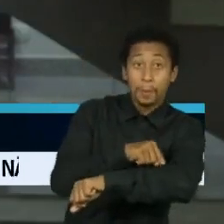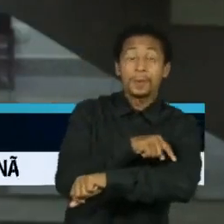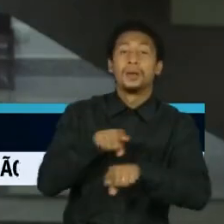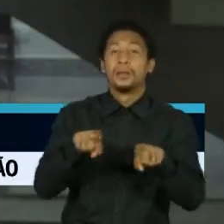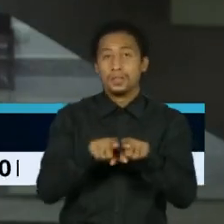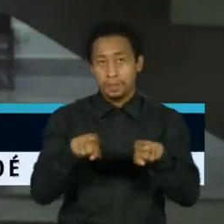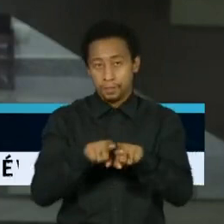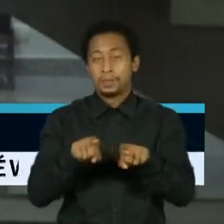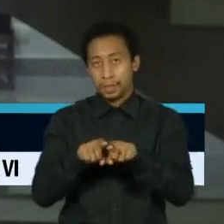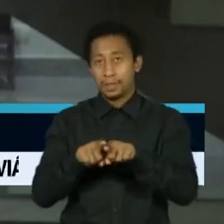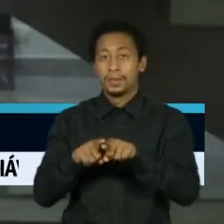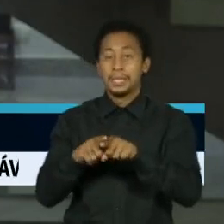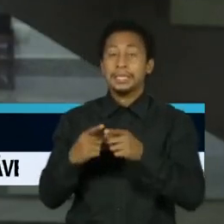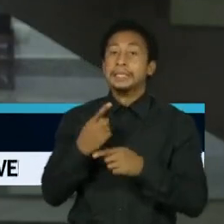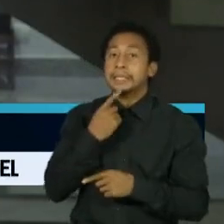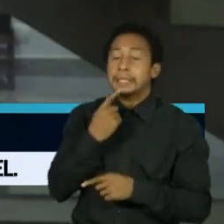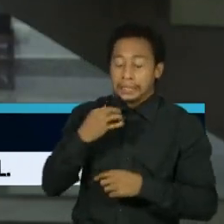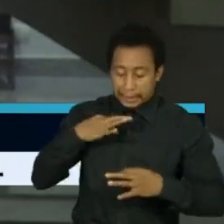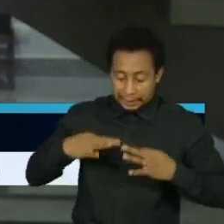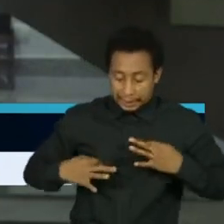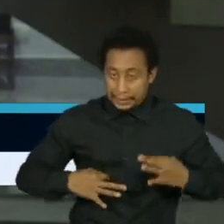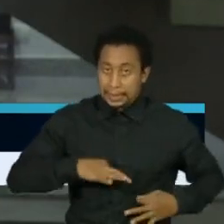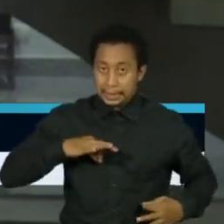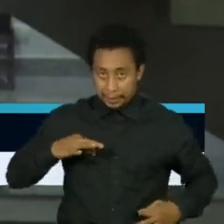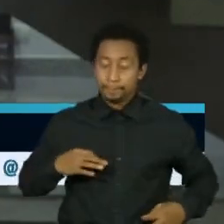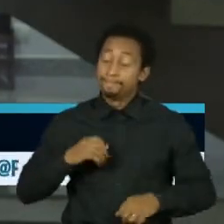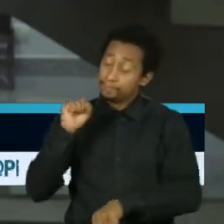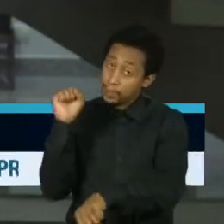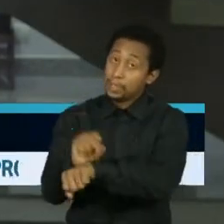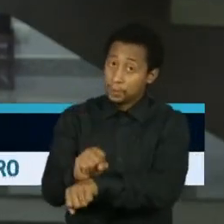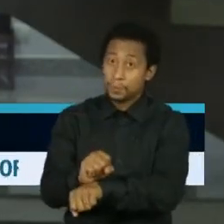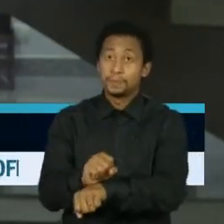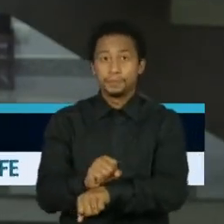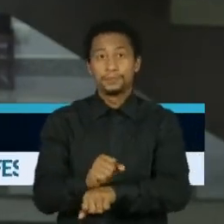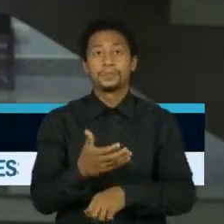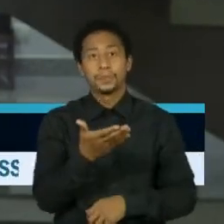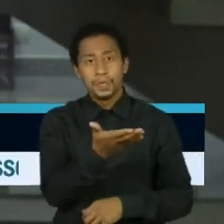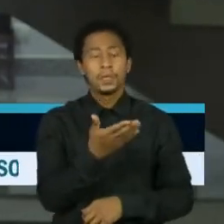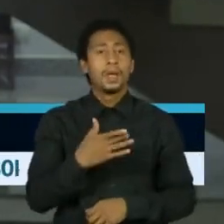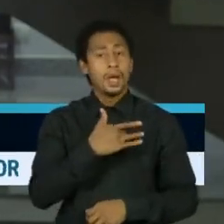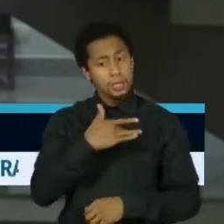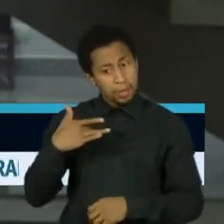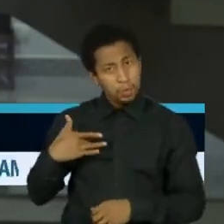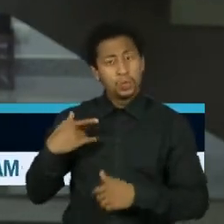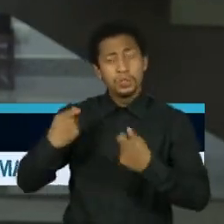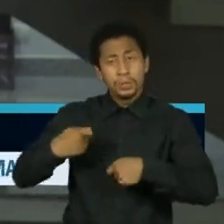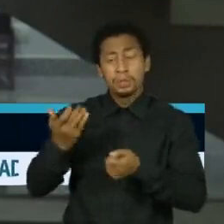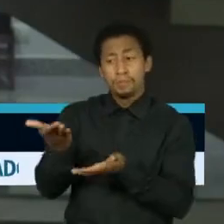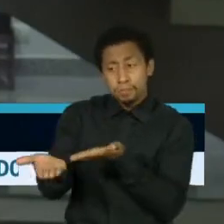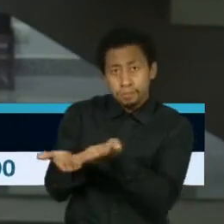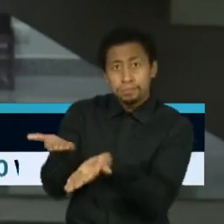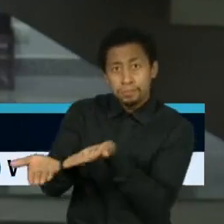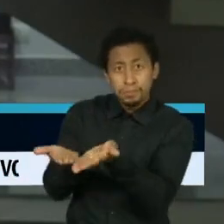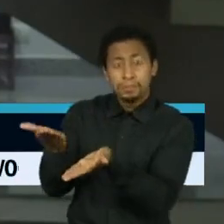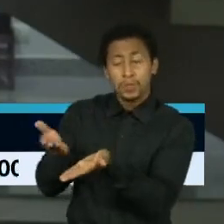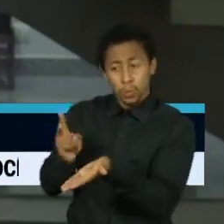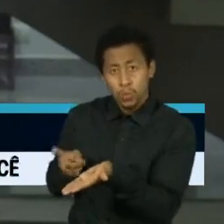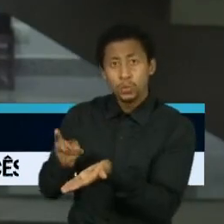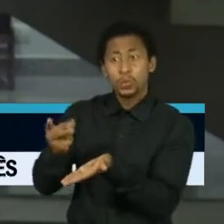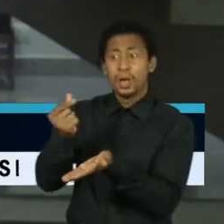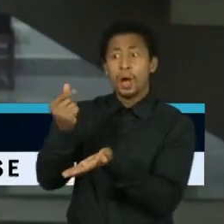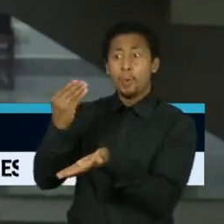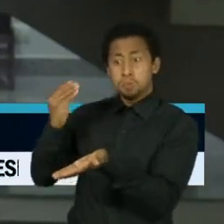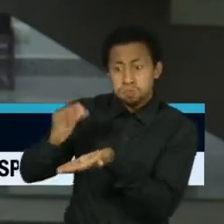apesar do retrocesso econômico trazido pela crise sanitária, a saúde não deveria ter os custos reduzidos. A